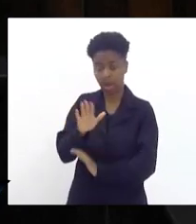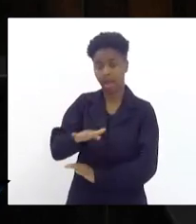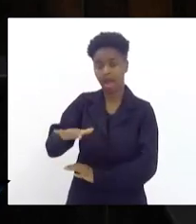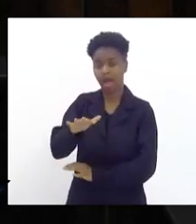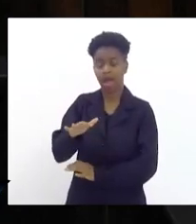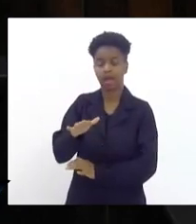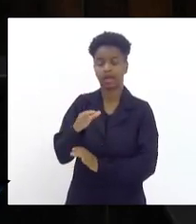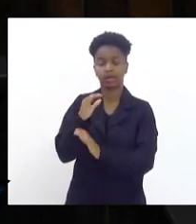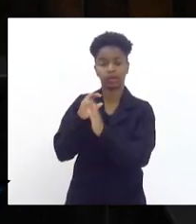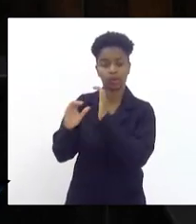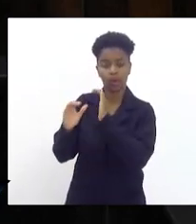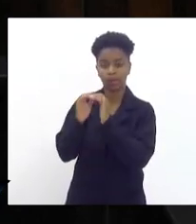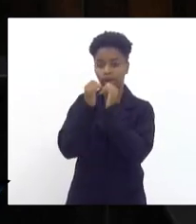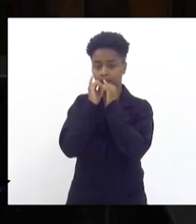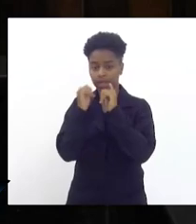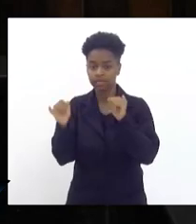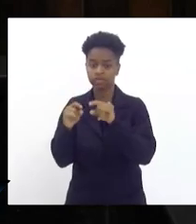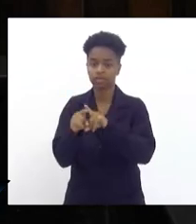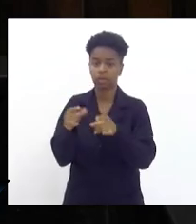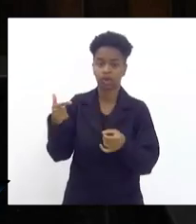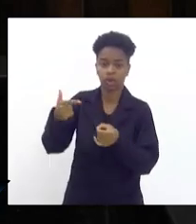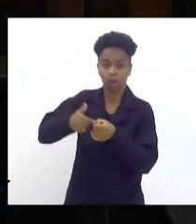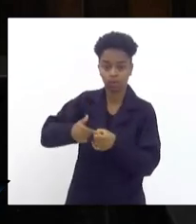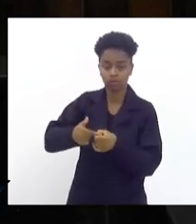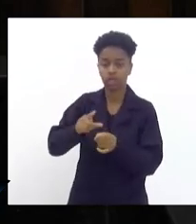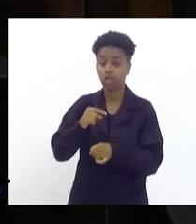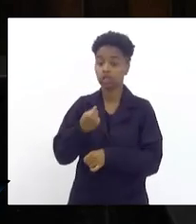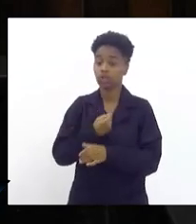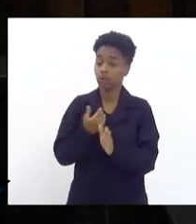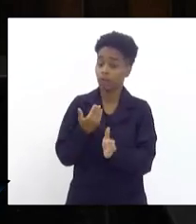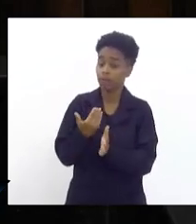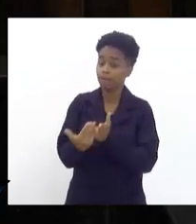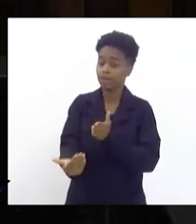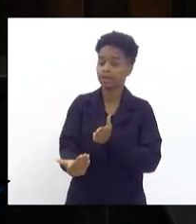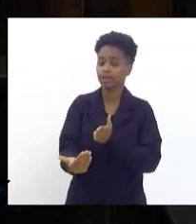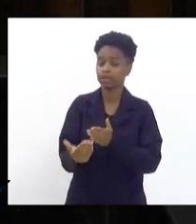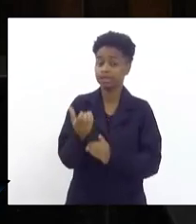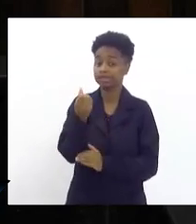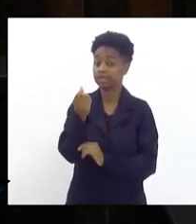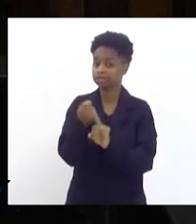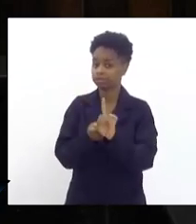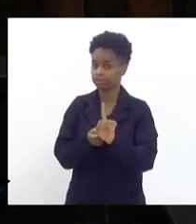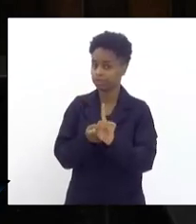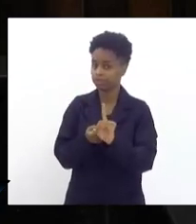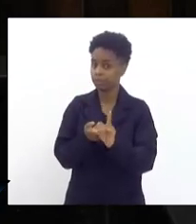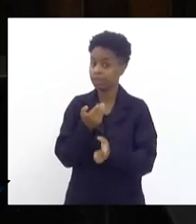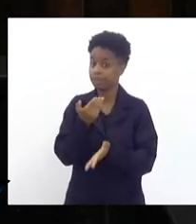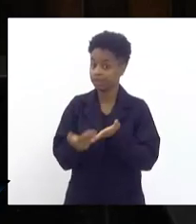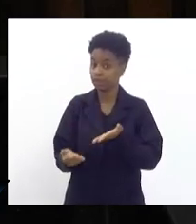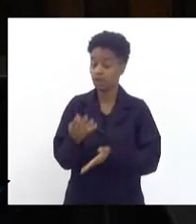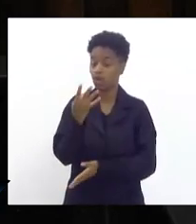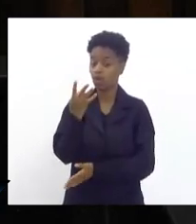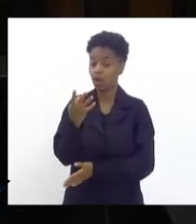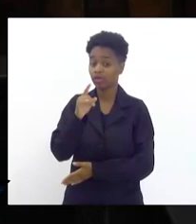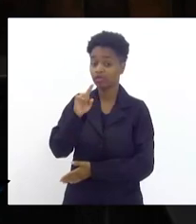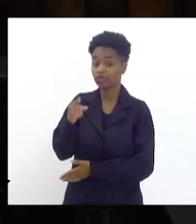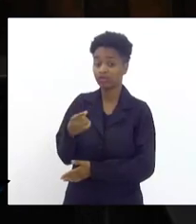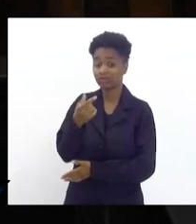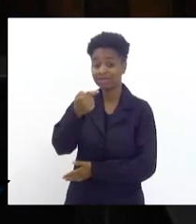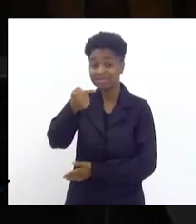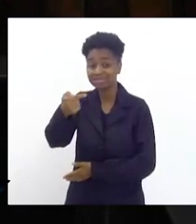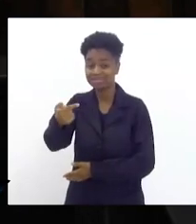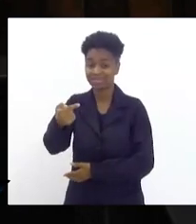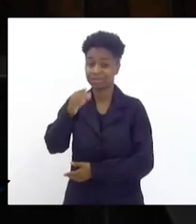telecomunicações e combustíveis, nós perdemos em seis meses 4,7